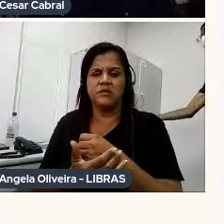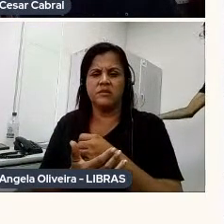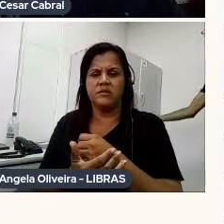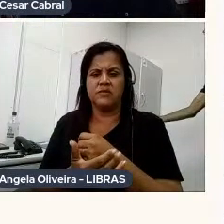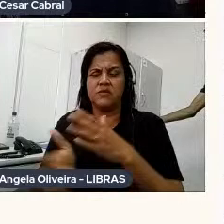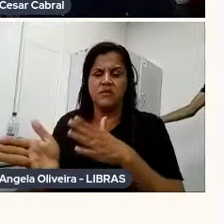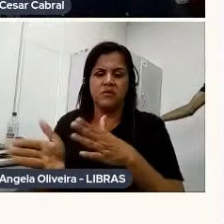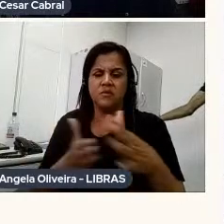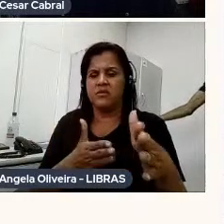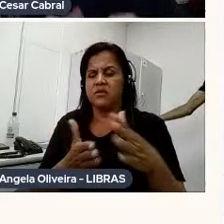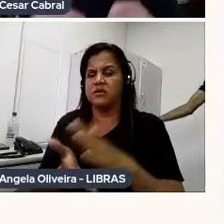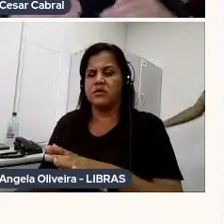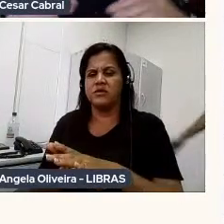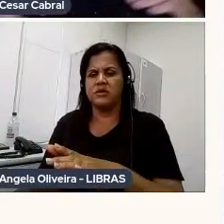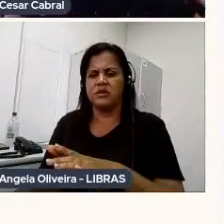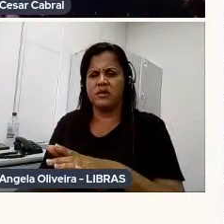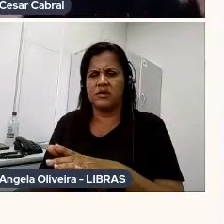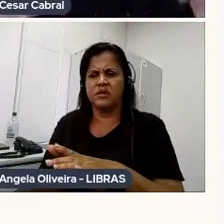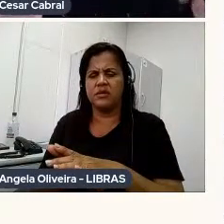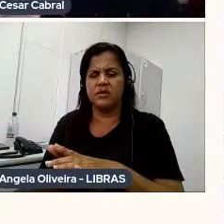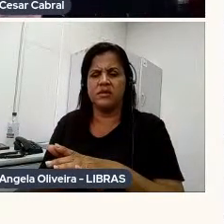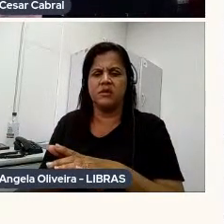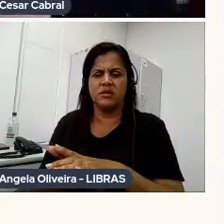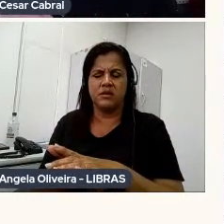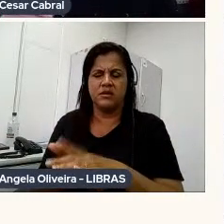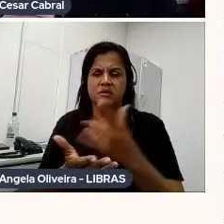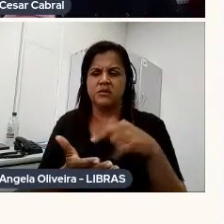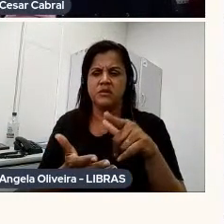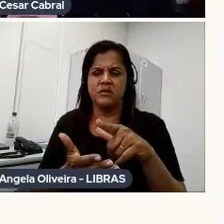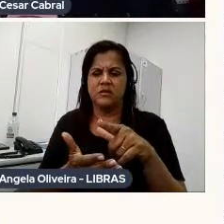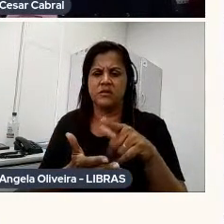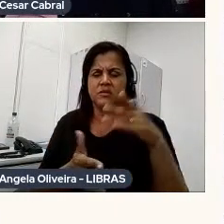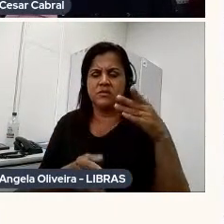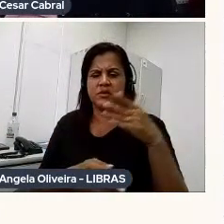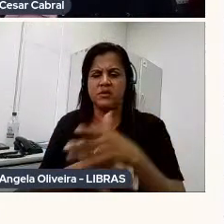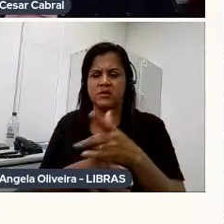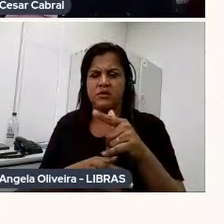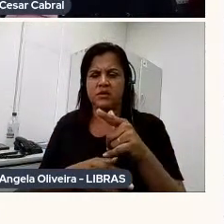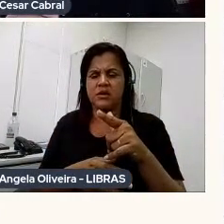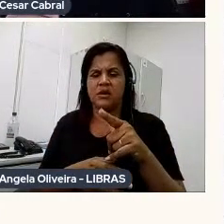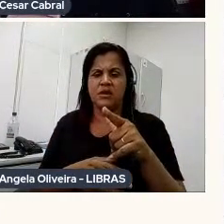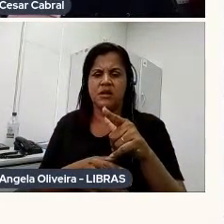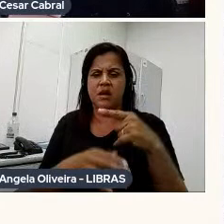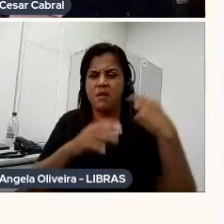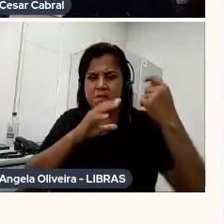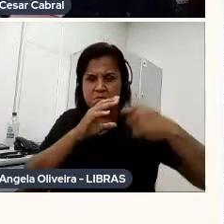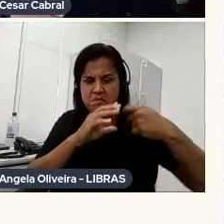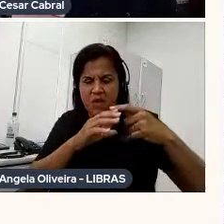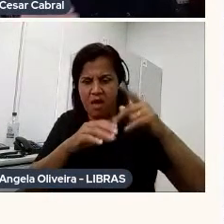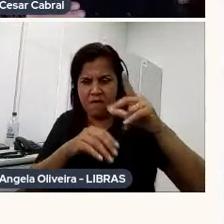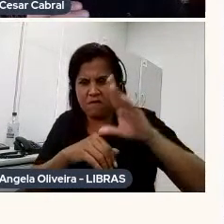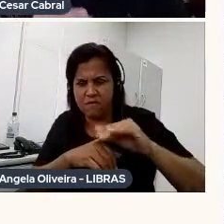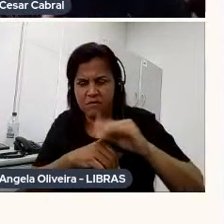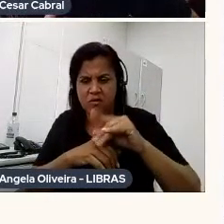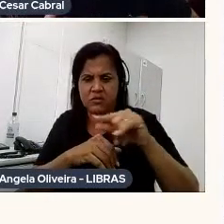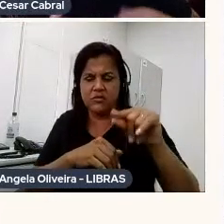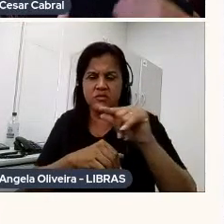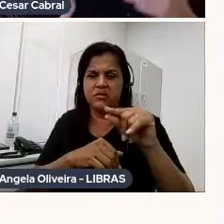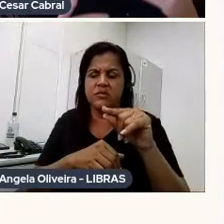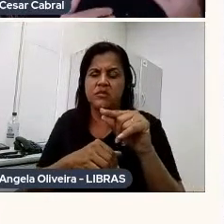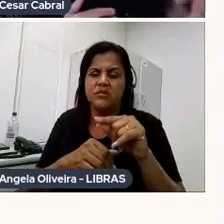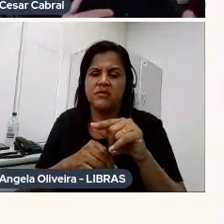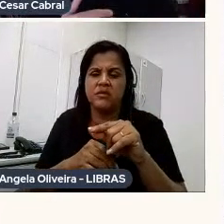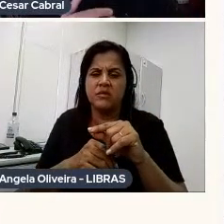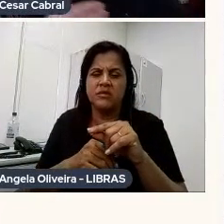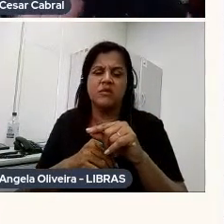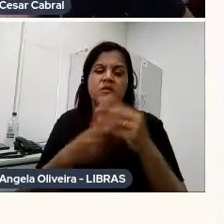em que eu trabalhei, como eu ia animar todos os personagens, eu pensei muito como é que eu vou dar